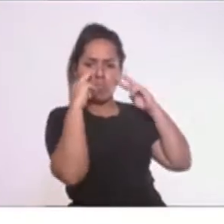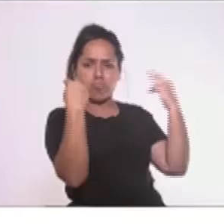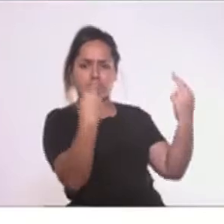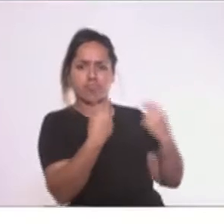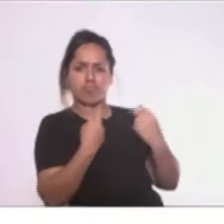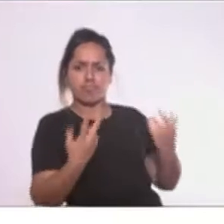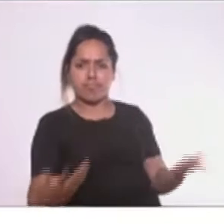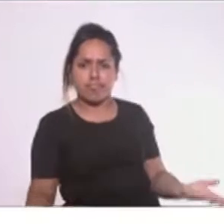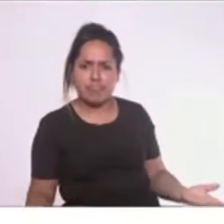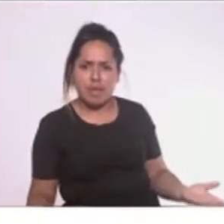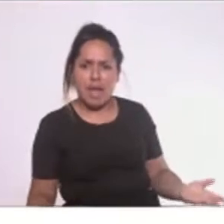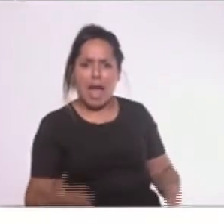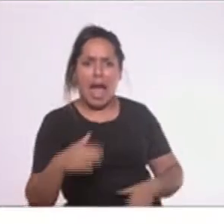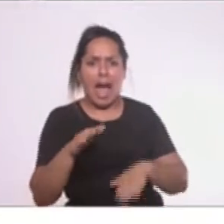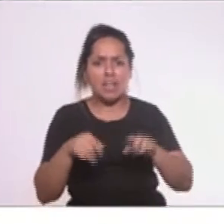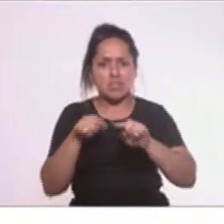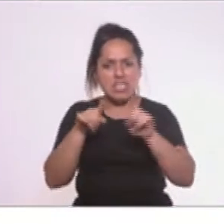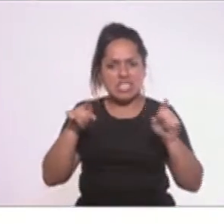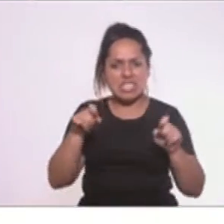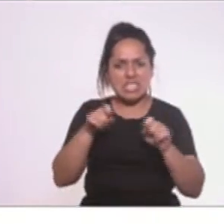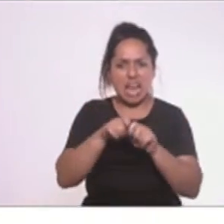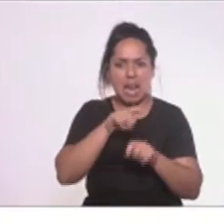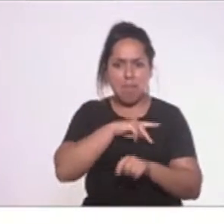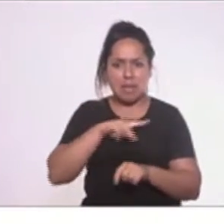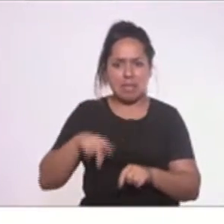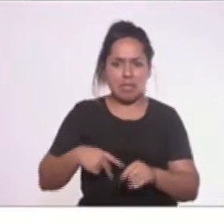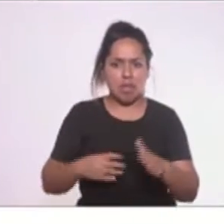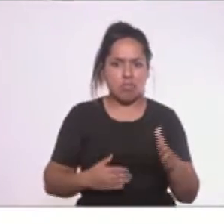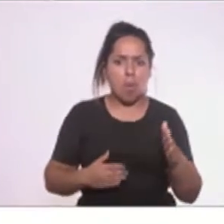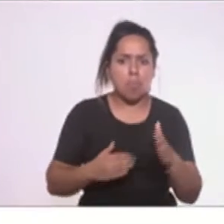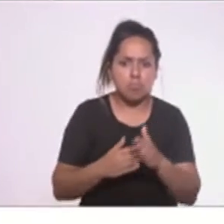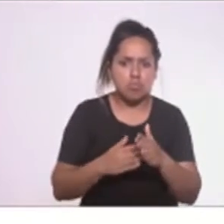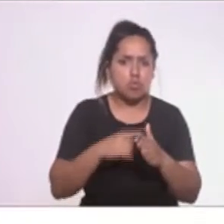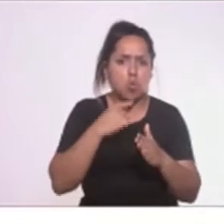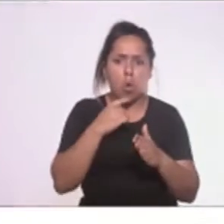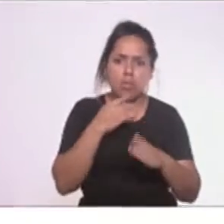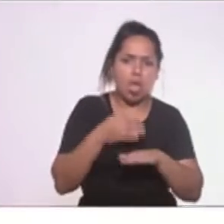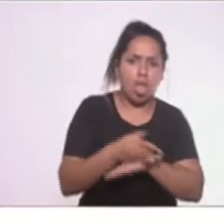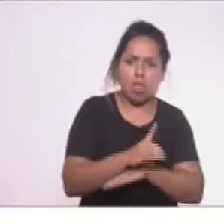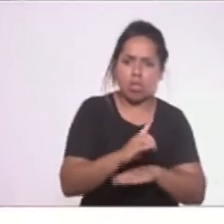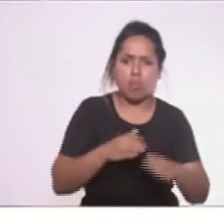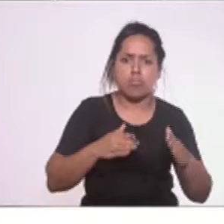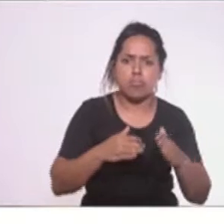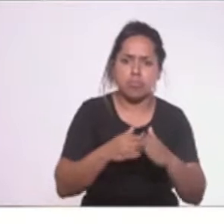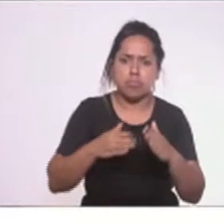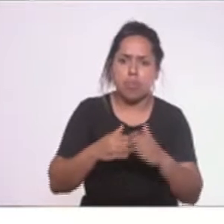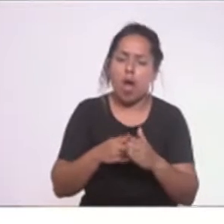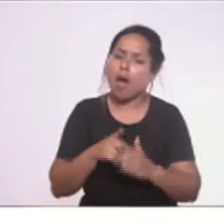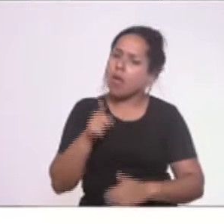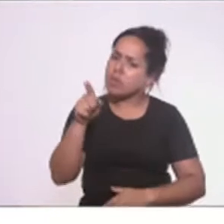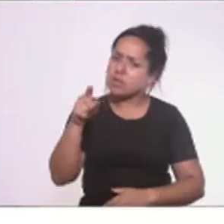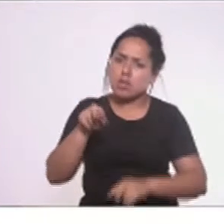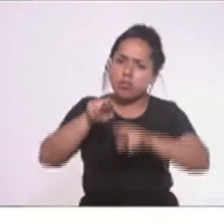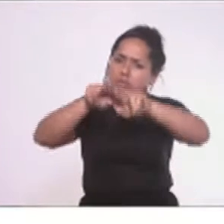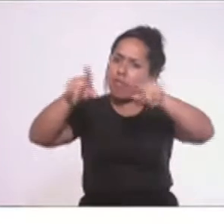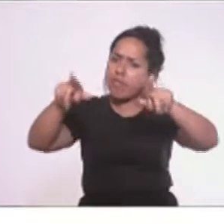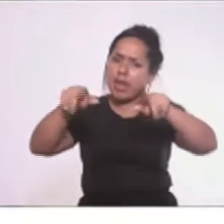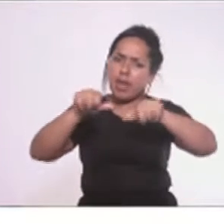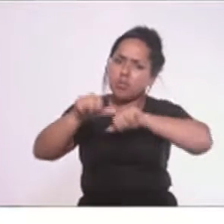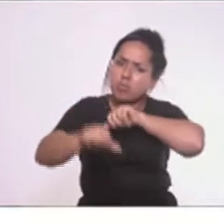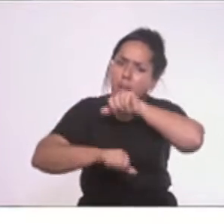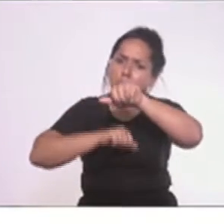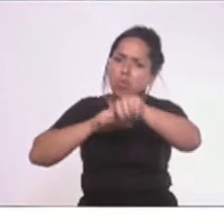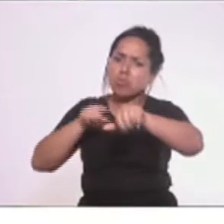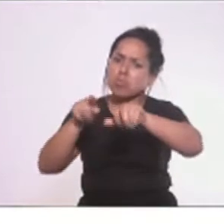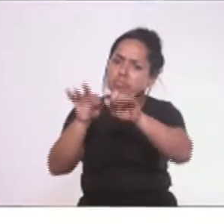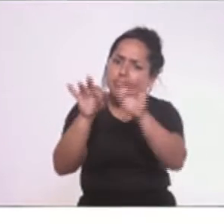barrando muitas vezes nos seus gabinetes, mas V. Exª sempre nos deu oportunidade. Essa simplicidade, essa capacidade de